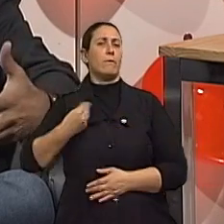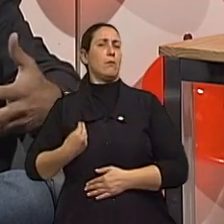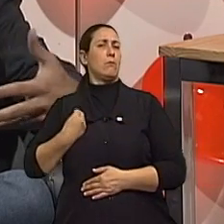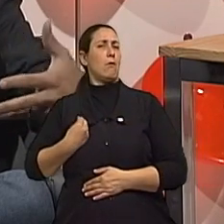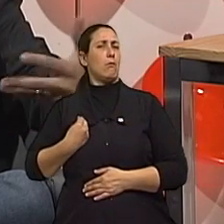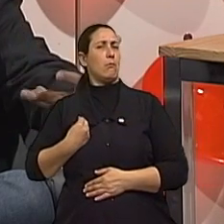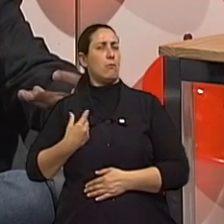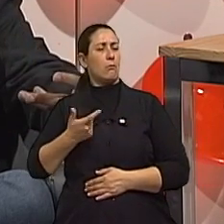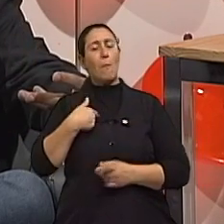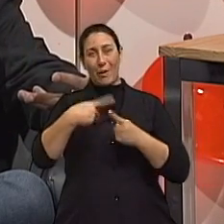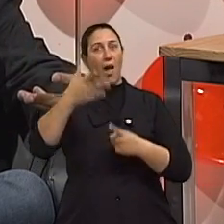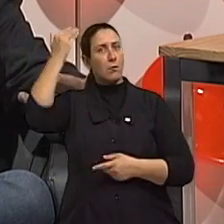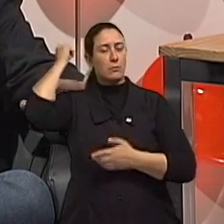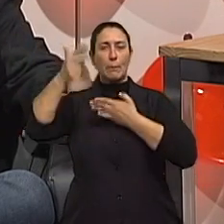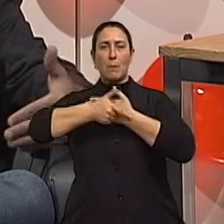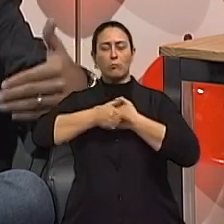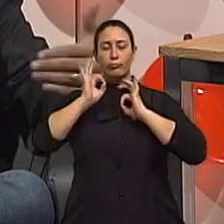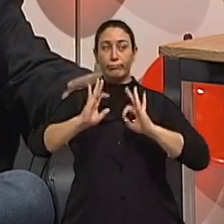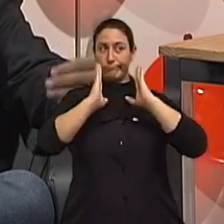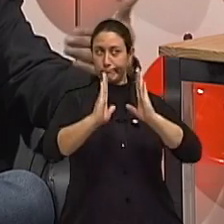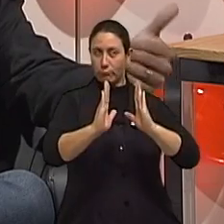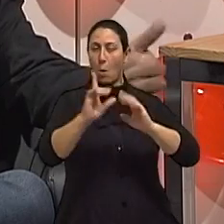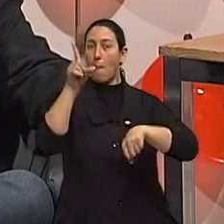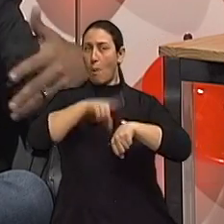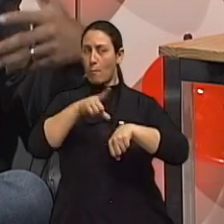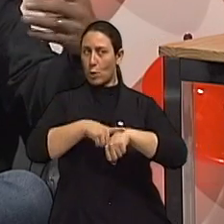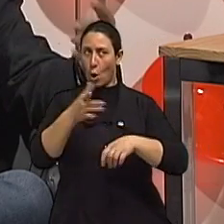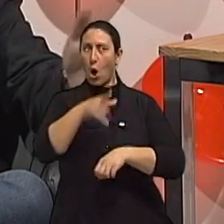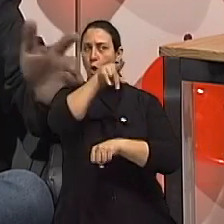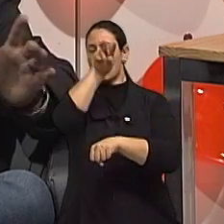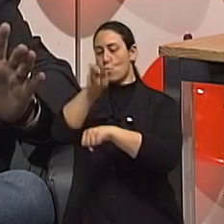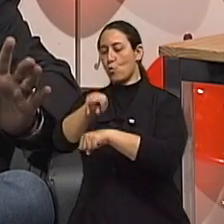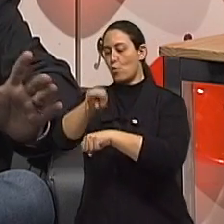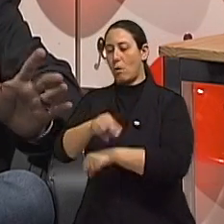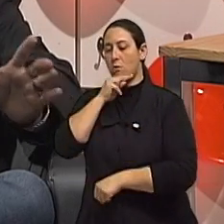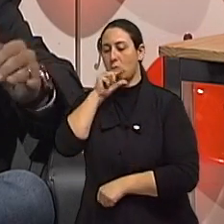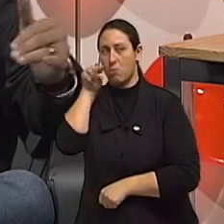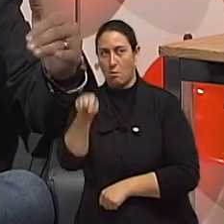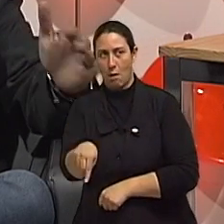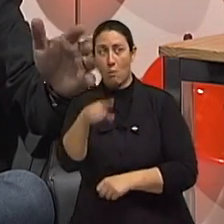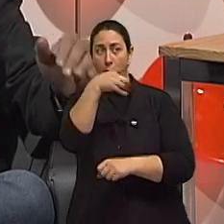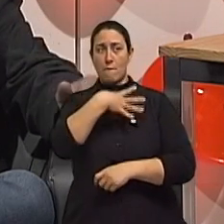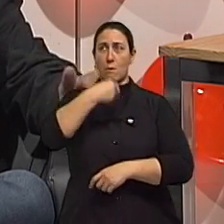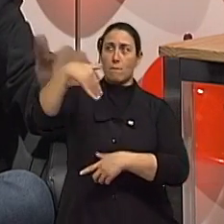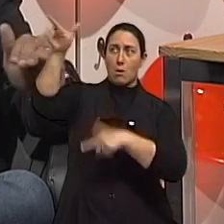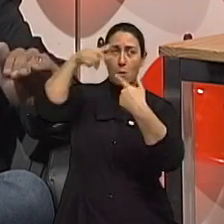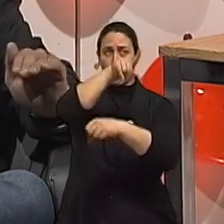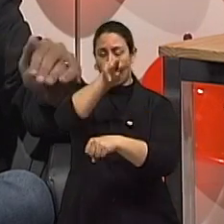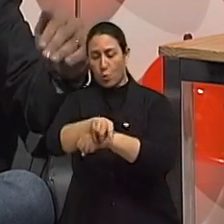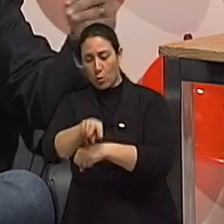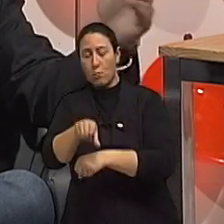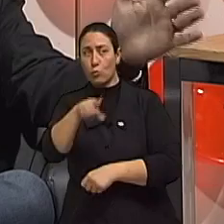esses papéis eram mais estanques. Então, agora chegou a hora de cuidar dos netos, chegou a hora de baixar a bola,